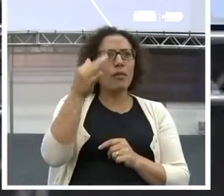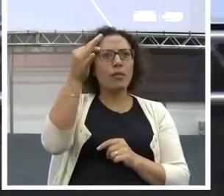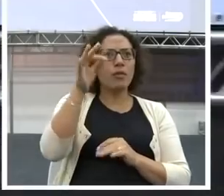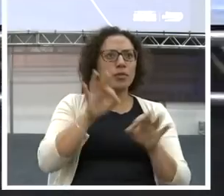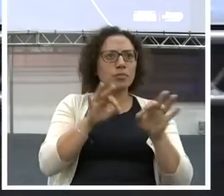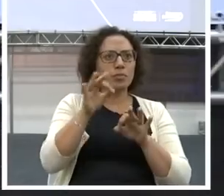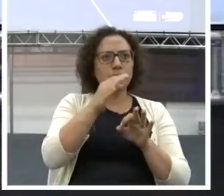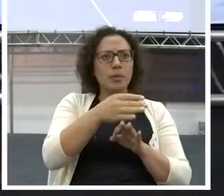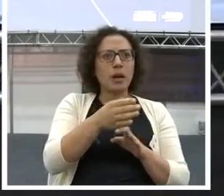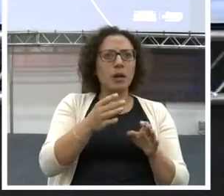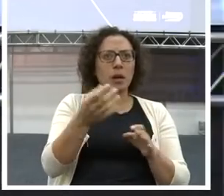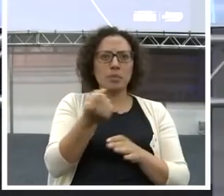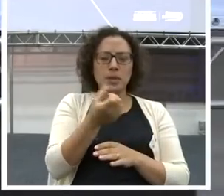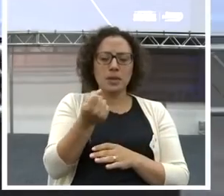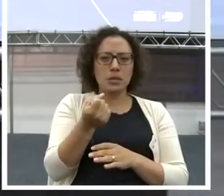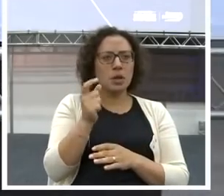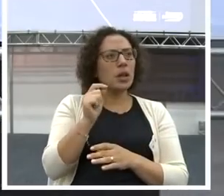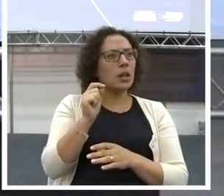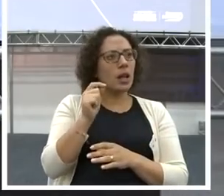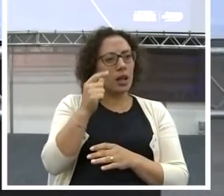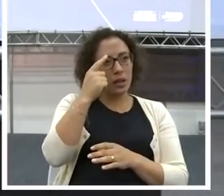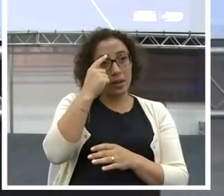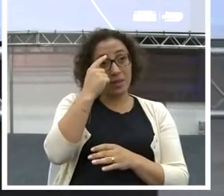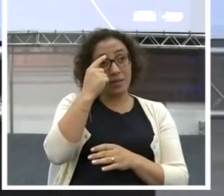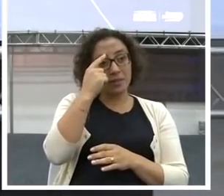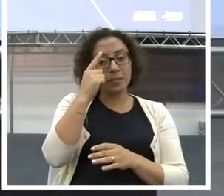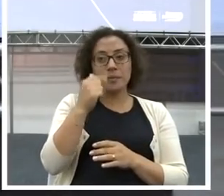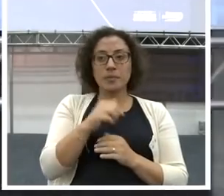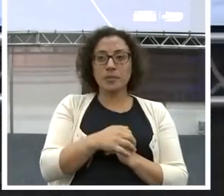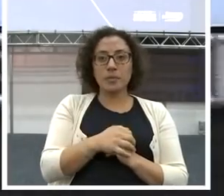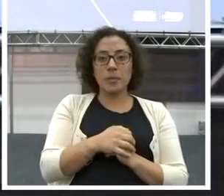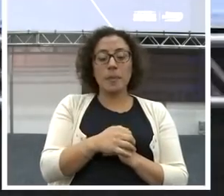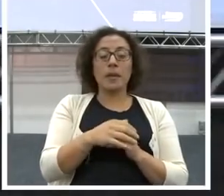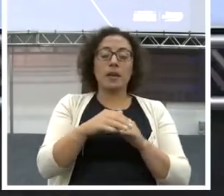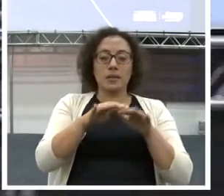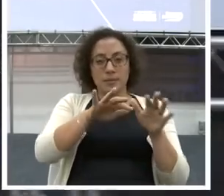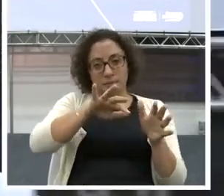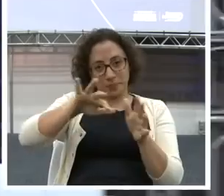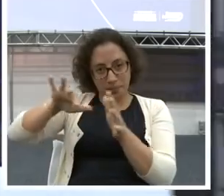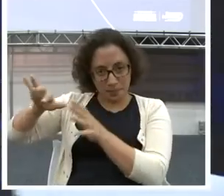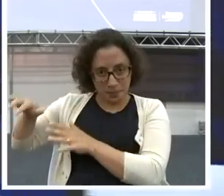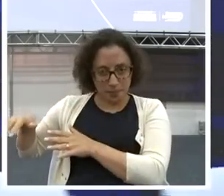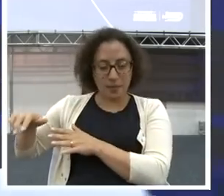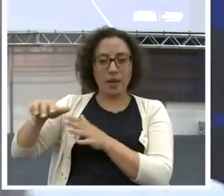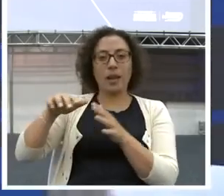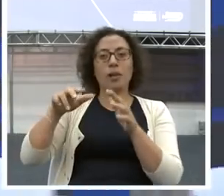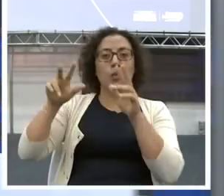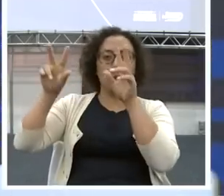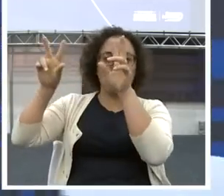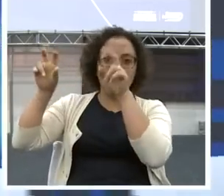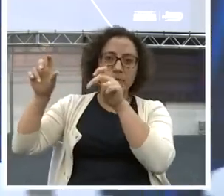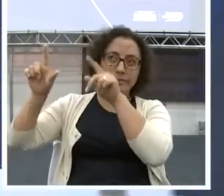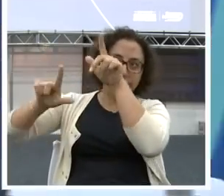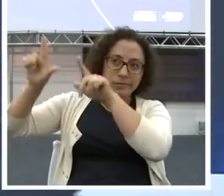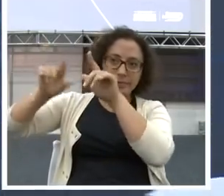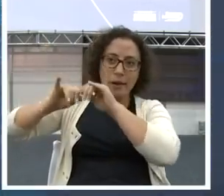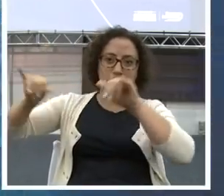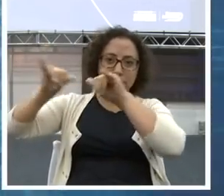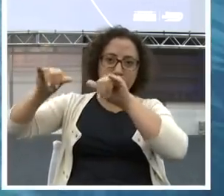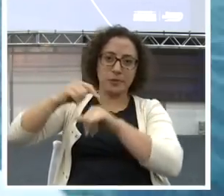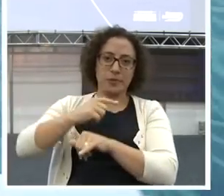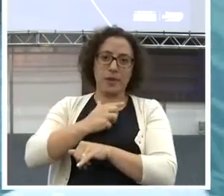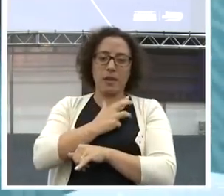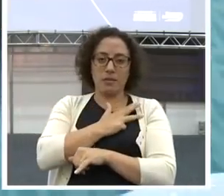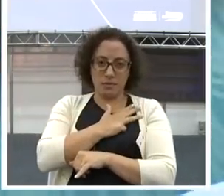Agora, vamos lá. Qual é o... Tirando o assunto da semana que foi o Lula. Mas, antes disso. Qual era o grande assunto